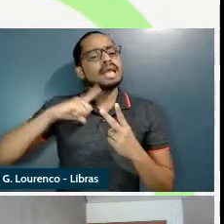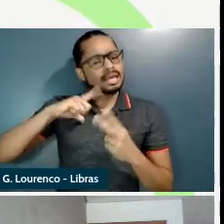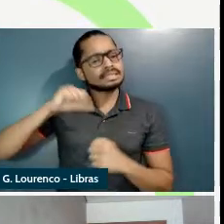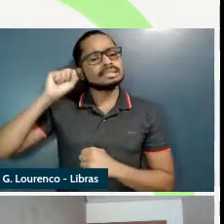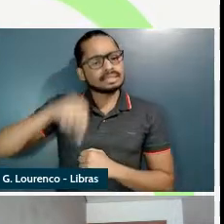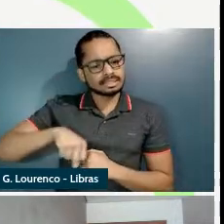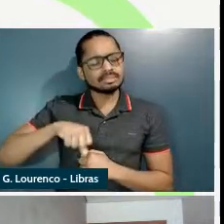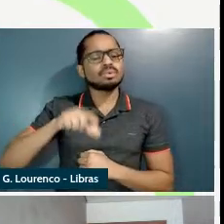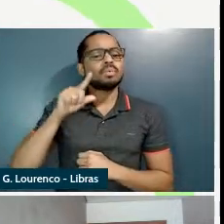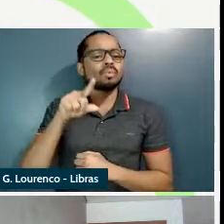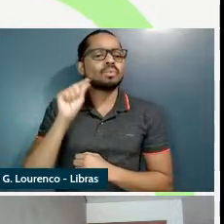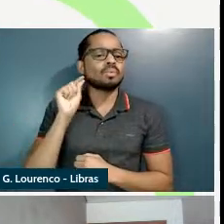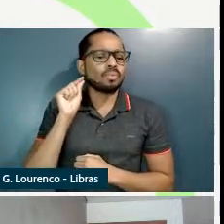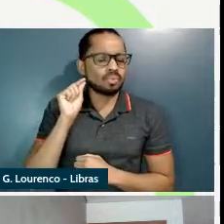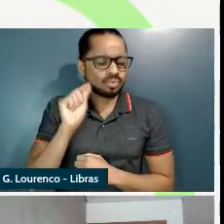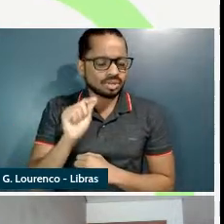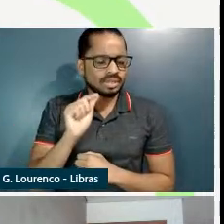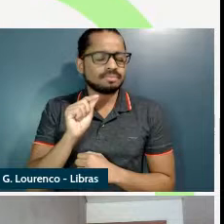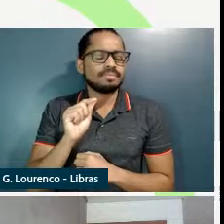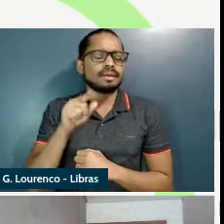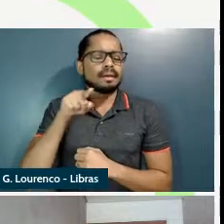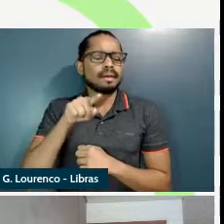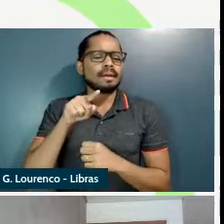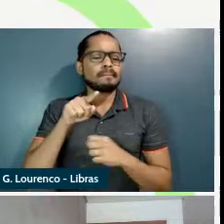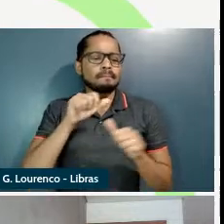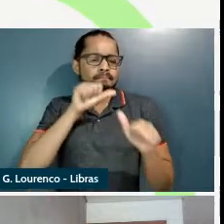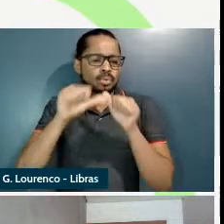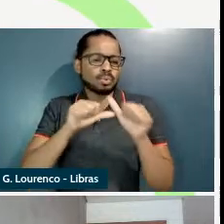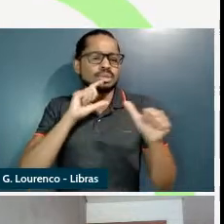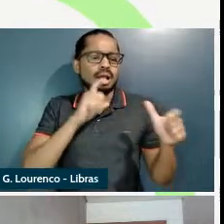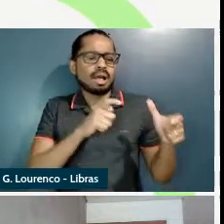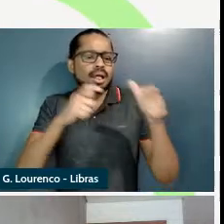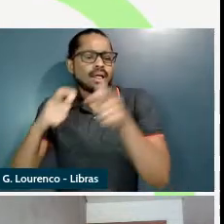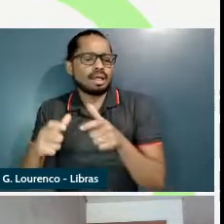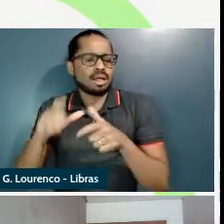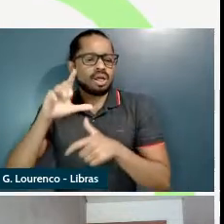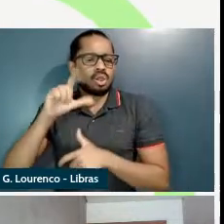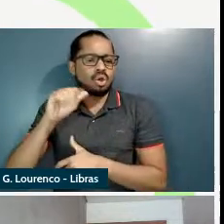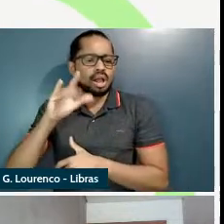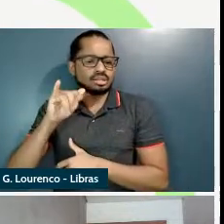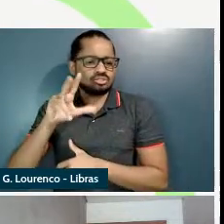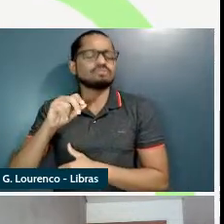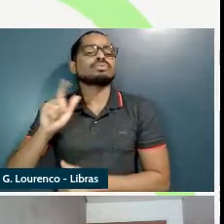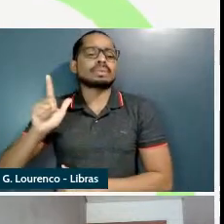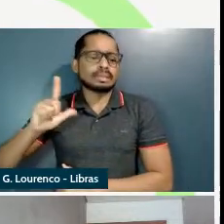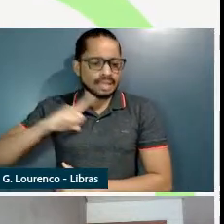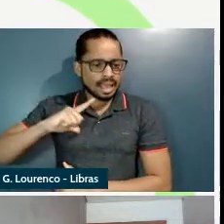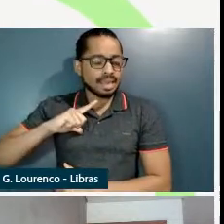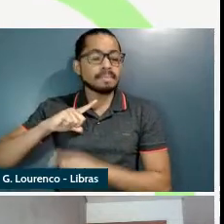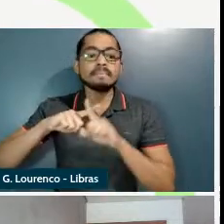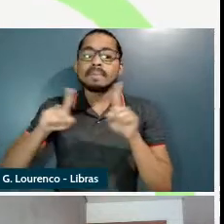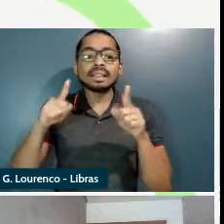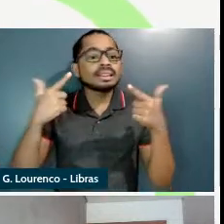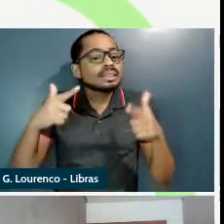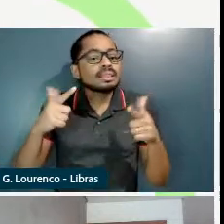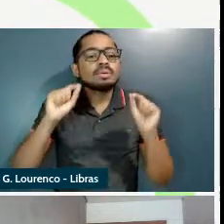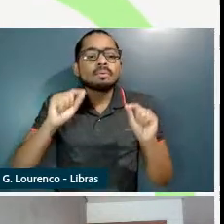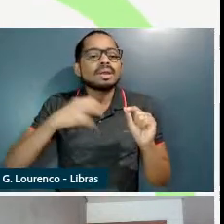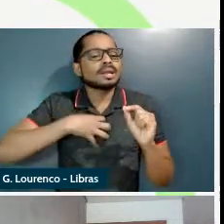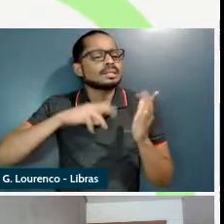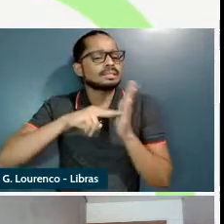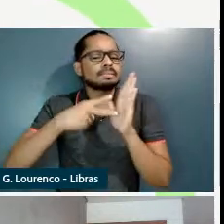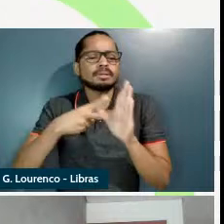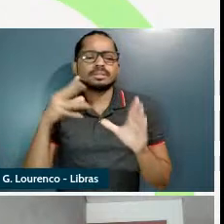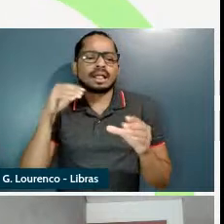quando eu digo que a menina colocou o livro no baú isso não acarreta que ficou dentro do baú que o livro ficou